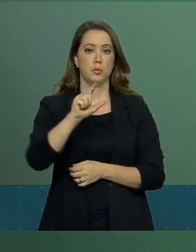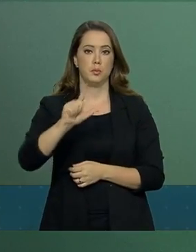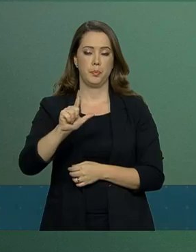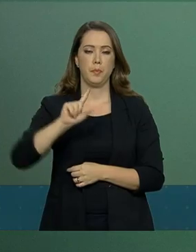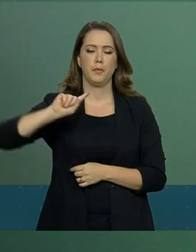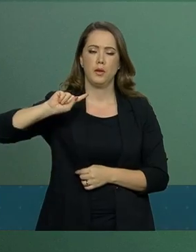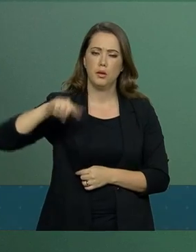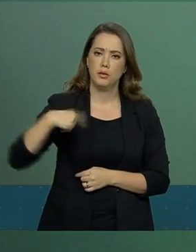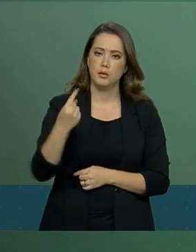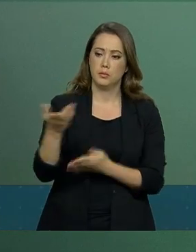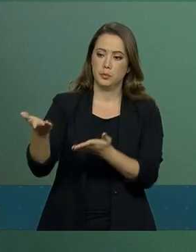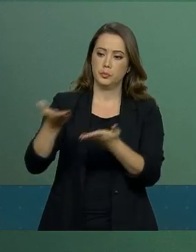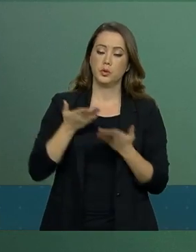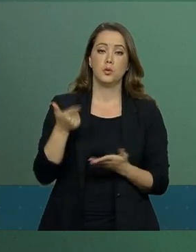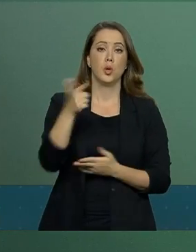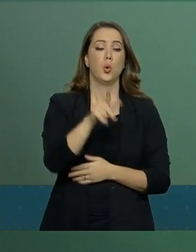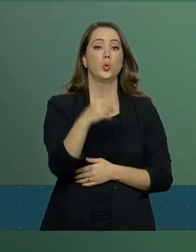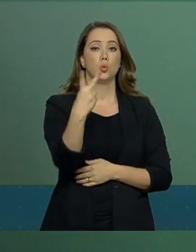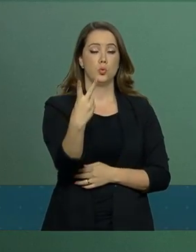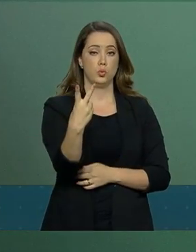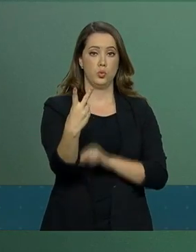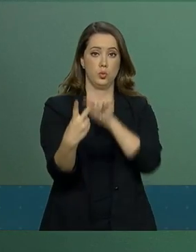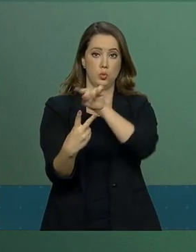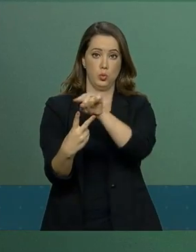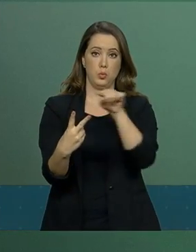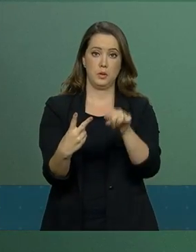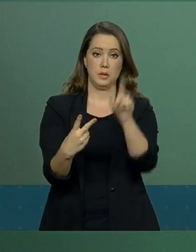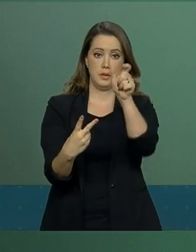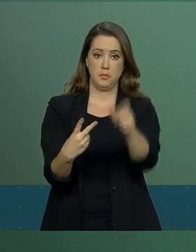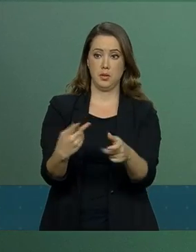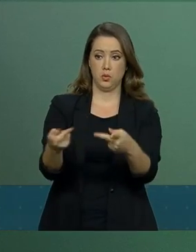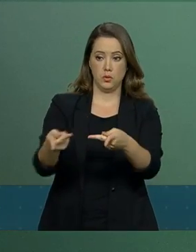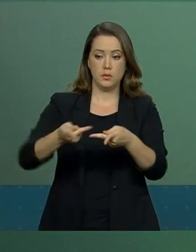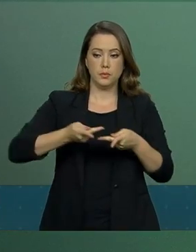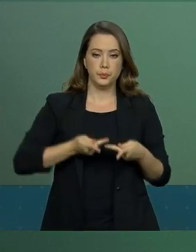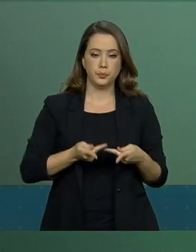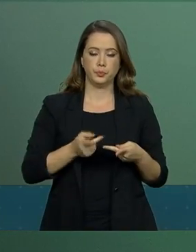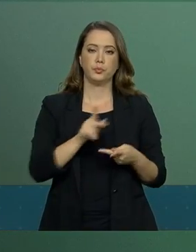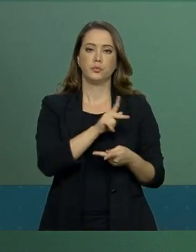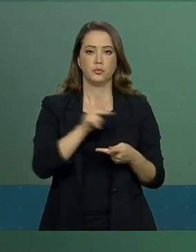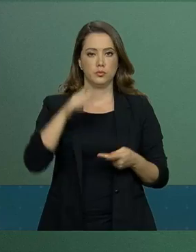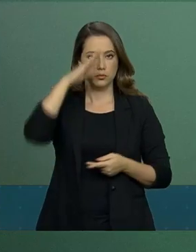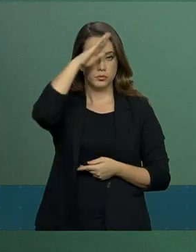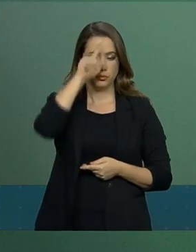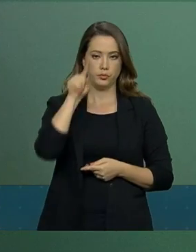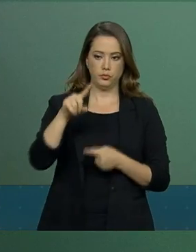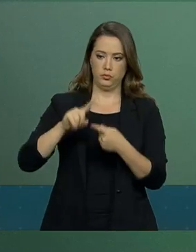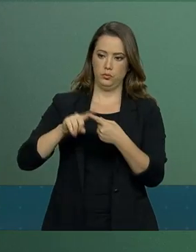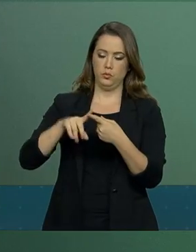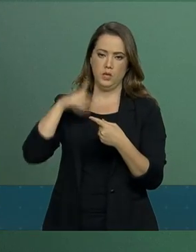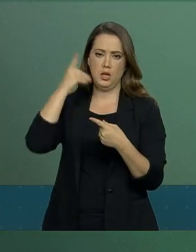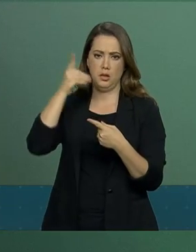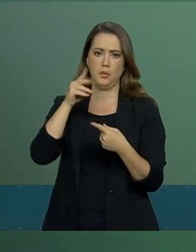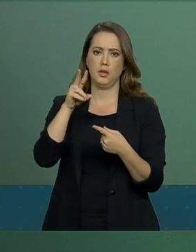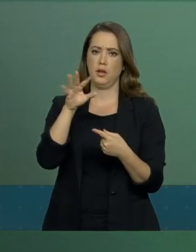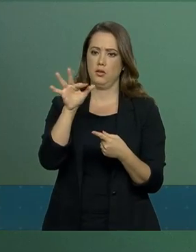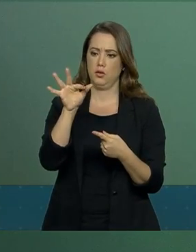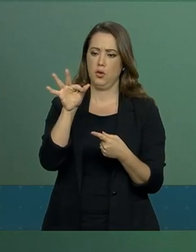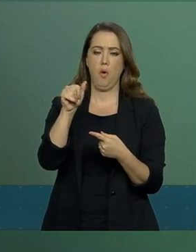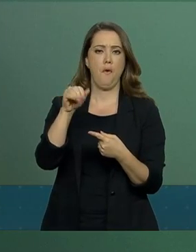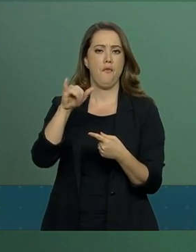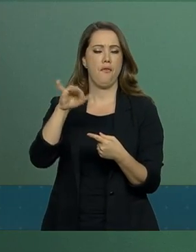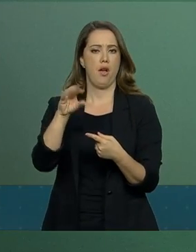posteriormente dois outros parlamentares em visita de cortesia, que foram os deputados Fábio Ramalho,